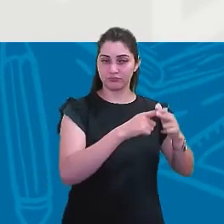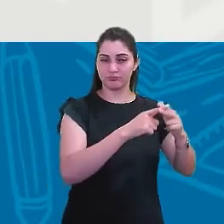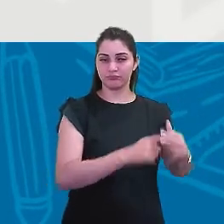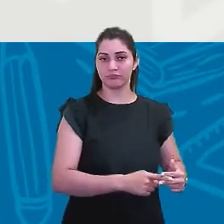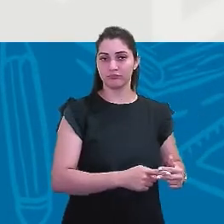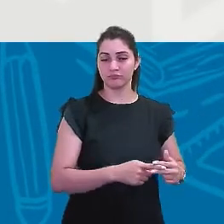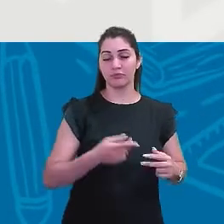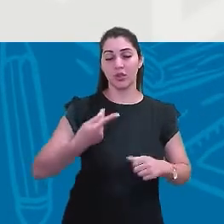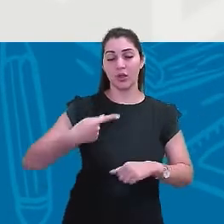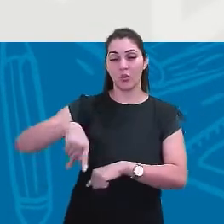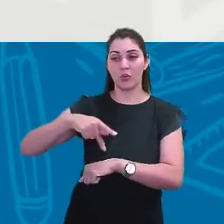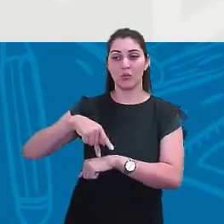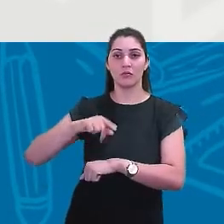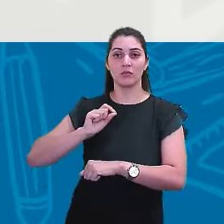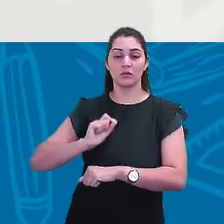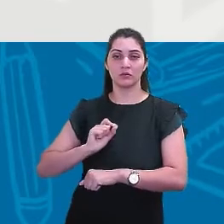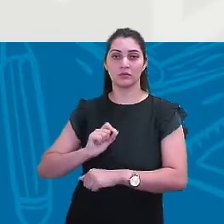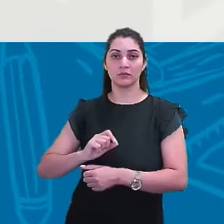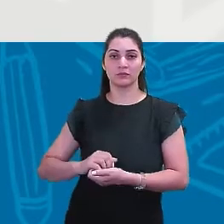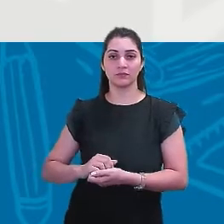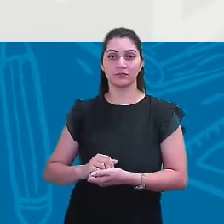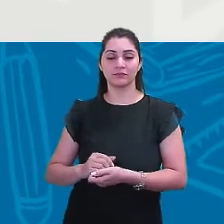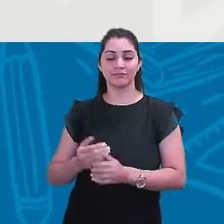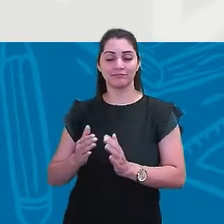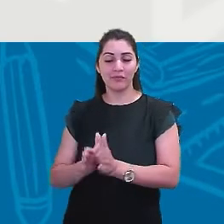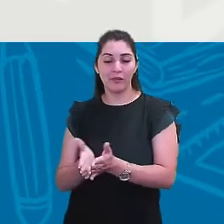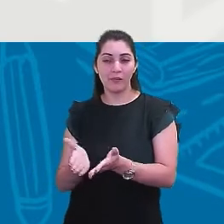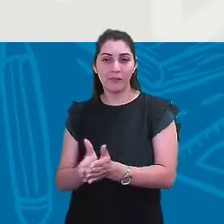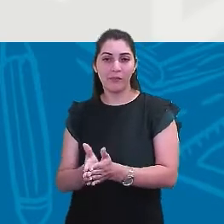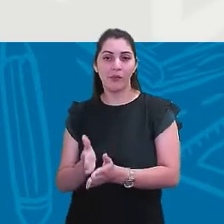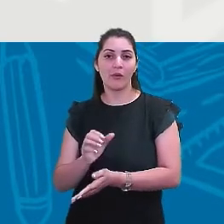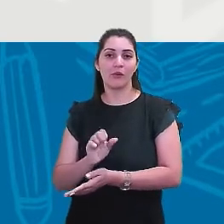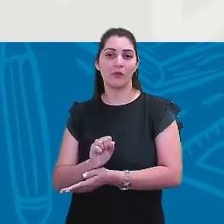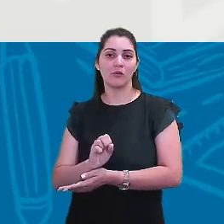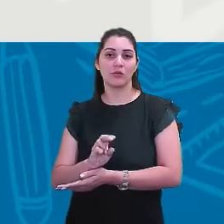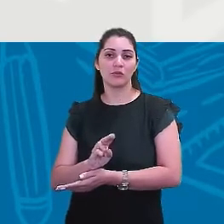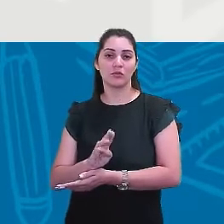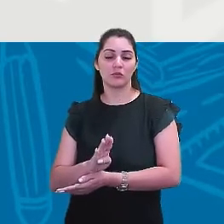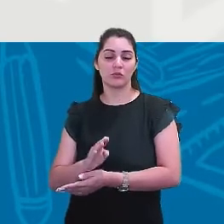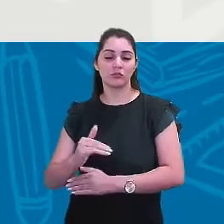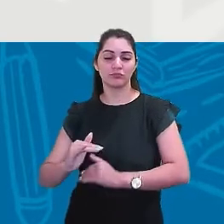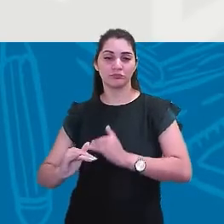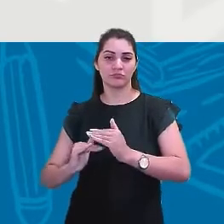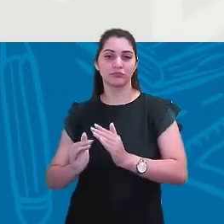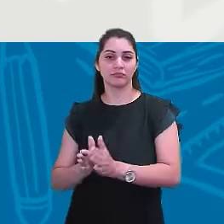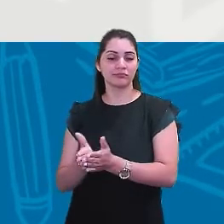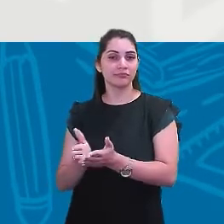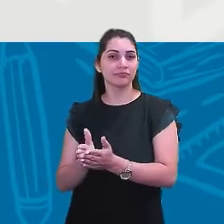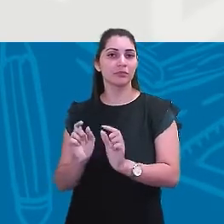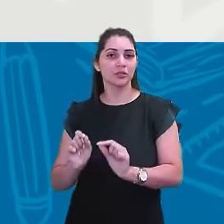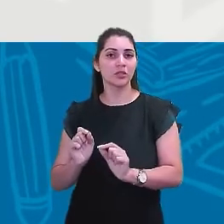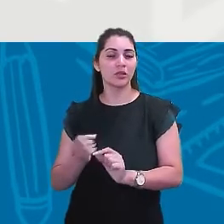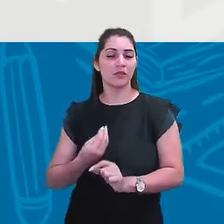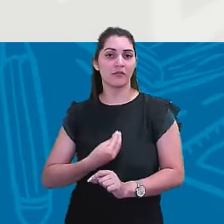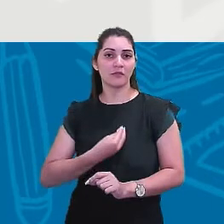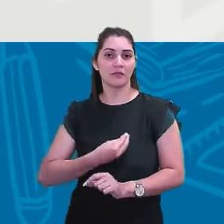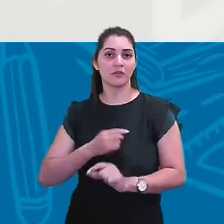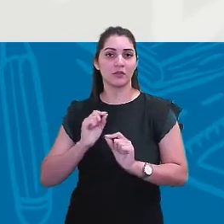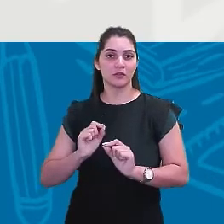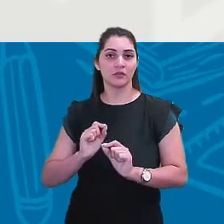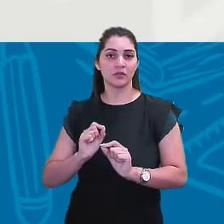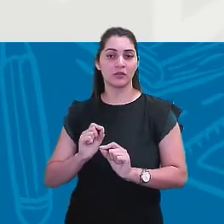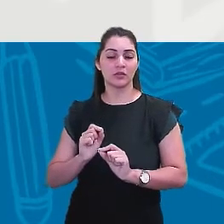subdesenvolvidos, os países periféricos, eles viviam